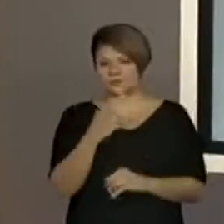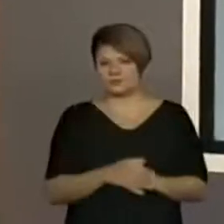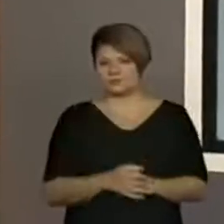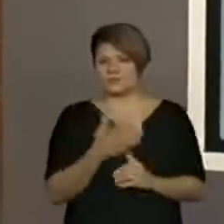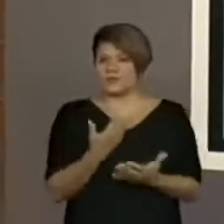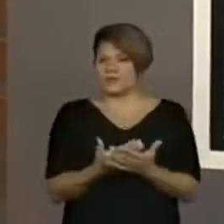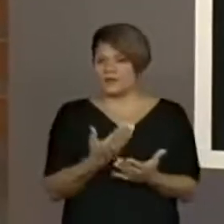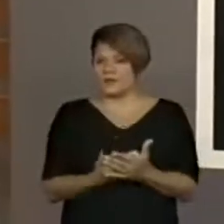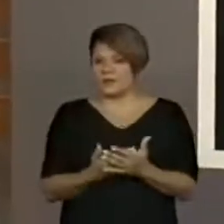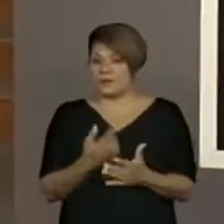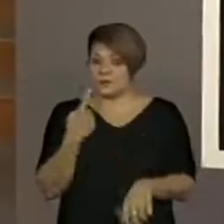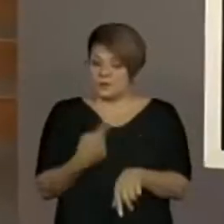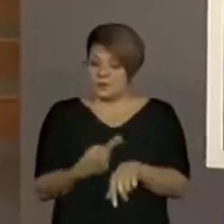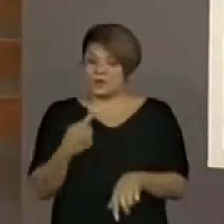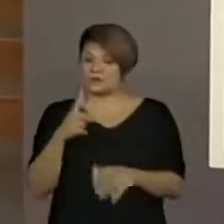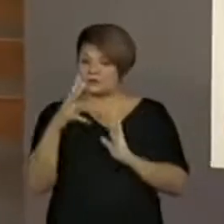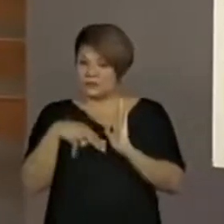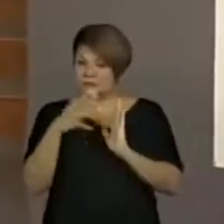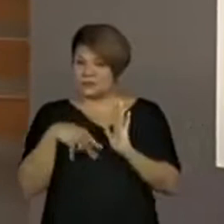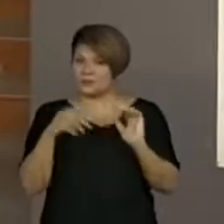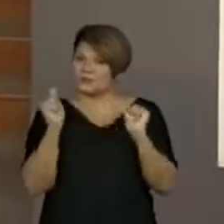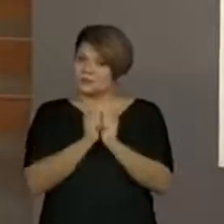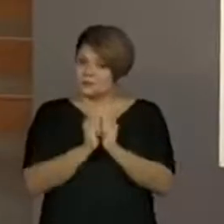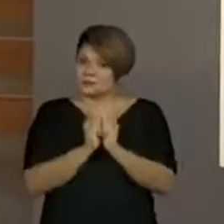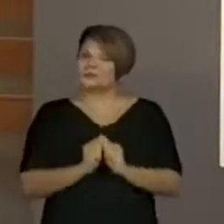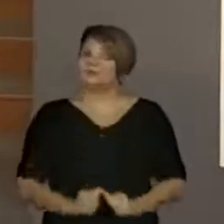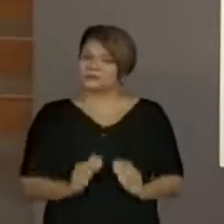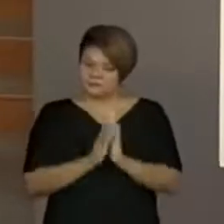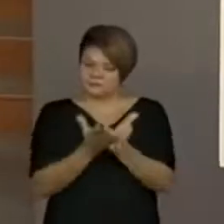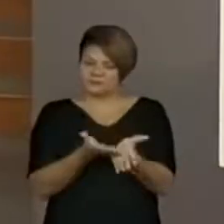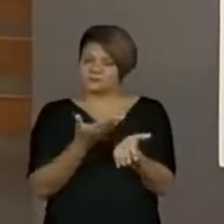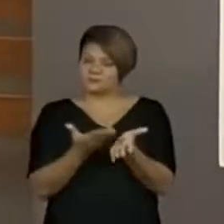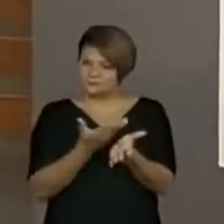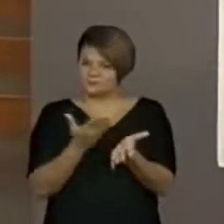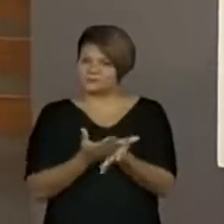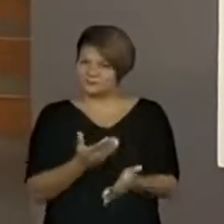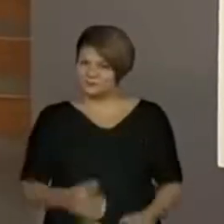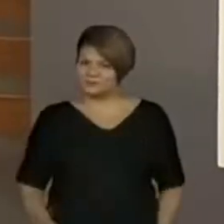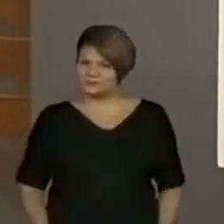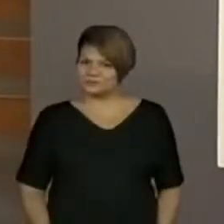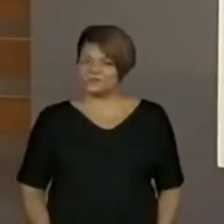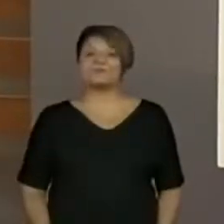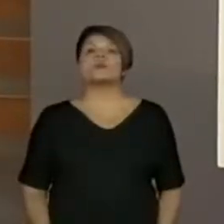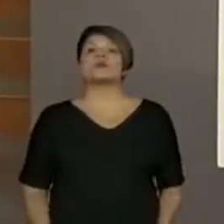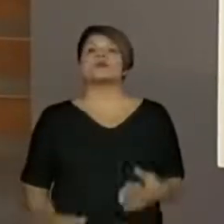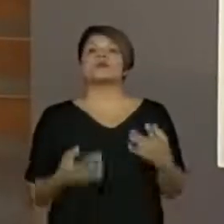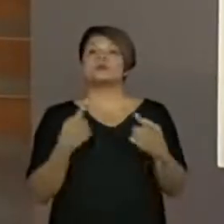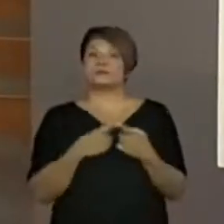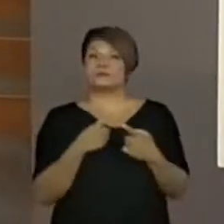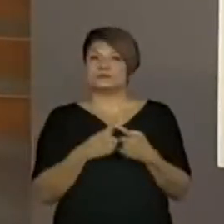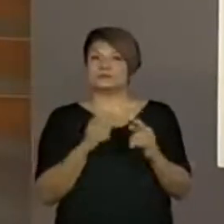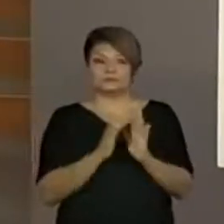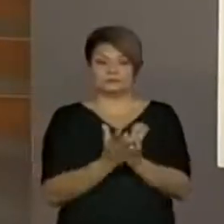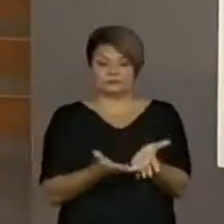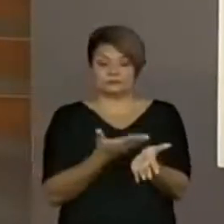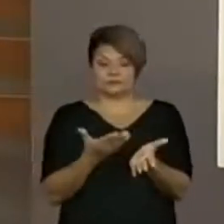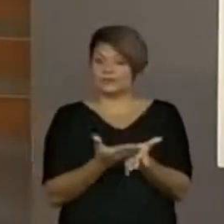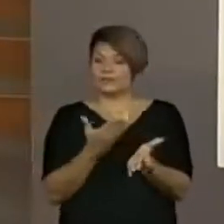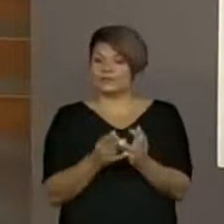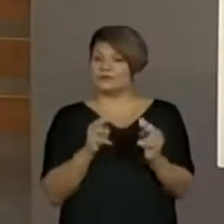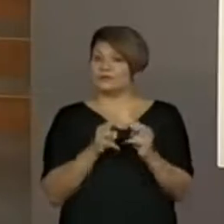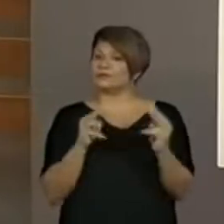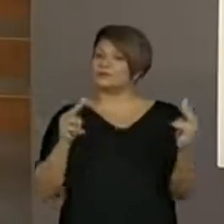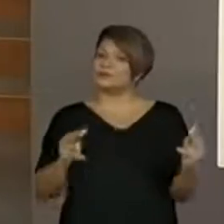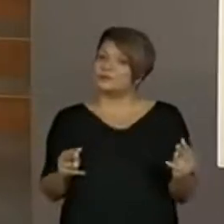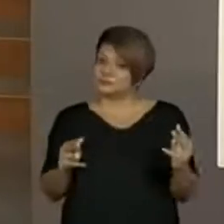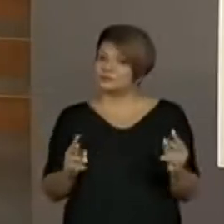momento de fazer uma leitura junto com o nosso livro? Por quê? Qual que foi a ideia? Fazer um livro virtual. Um livro